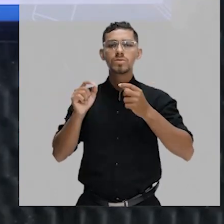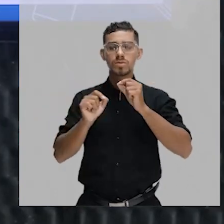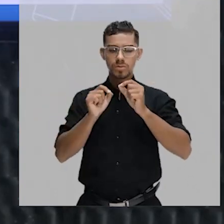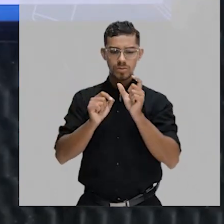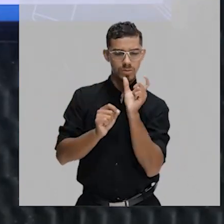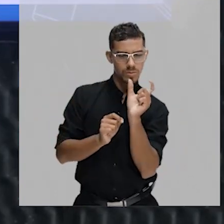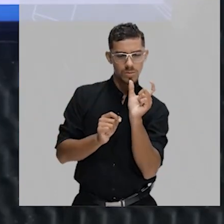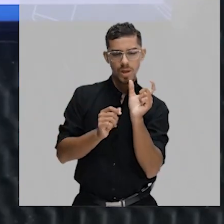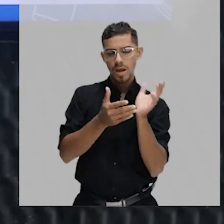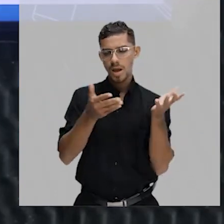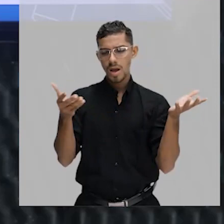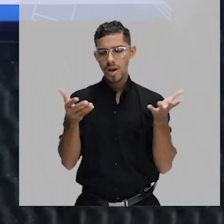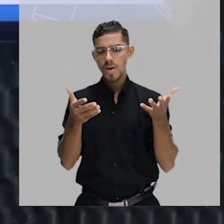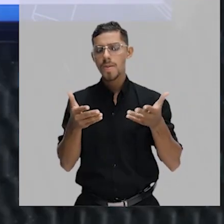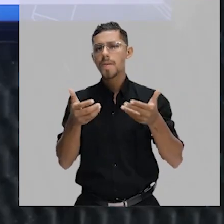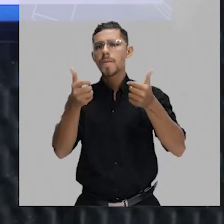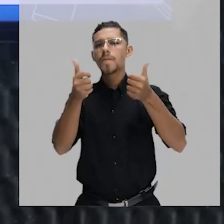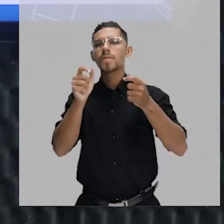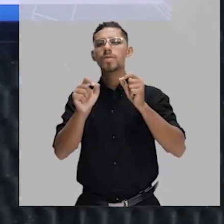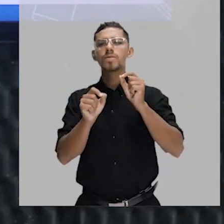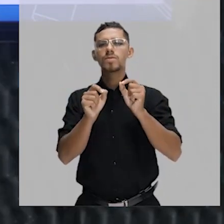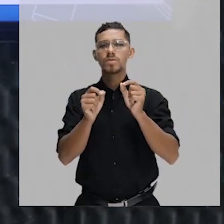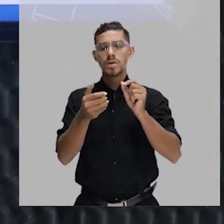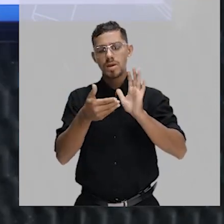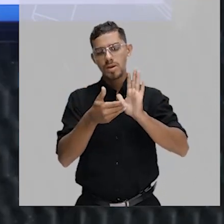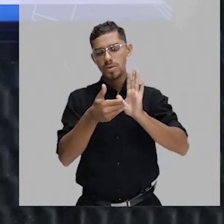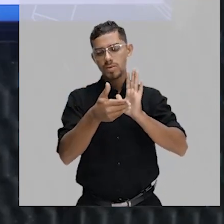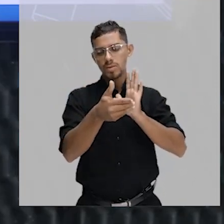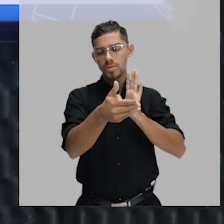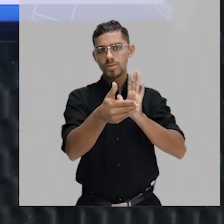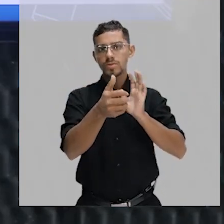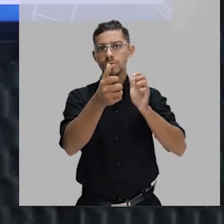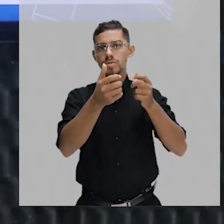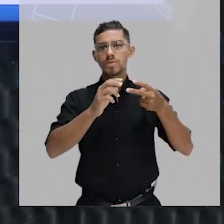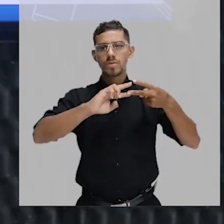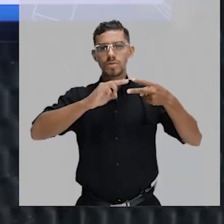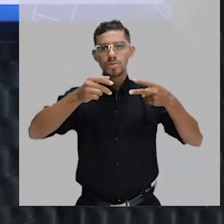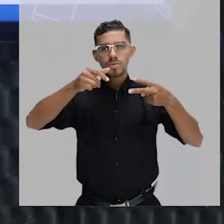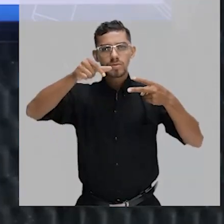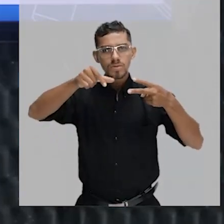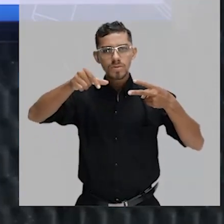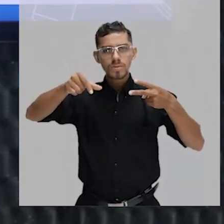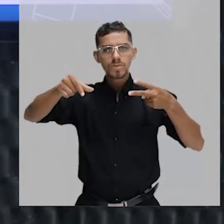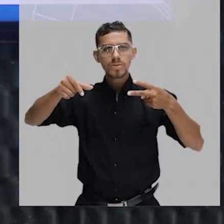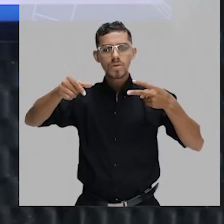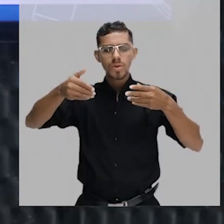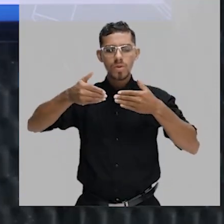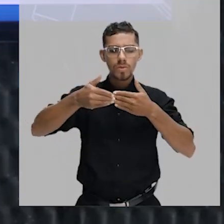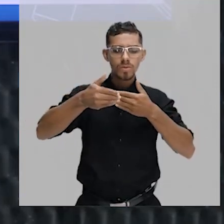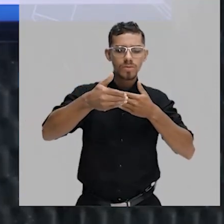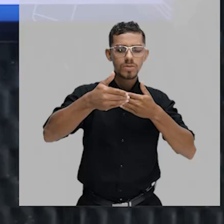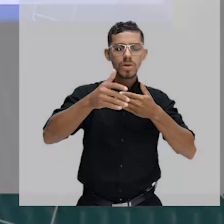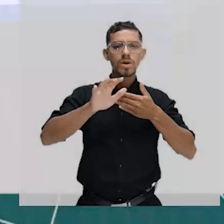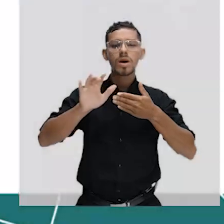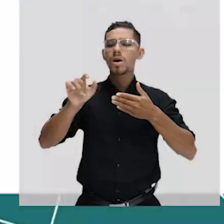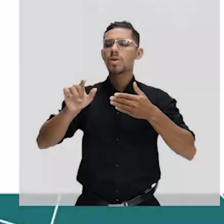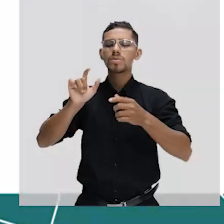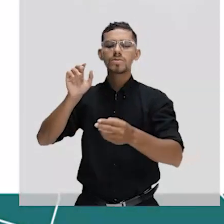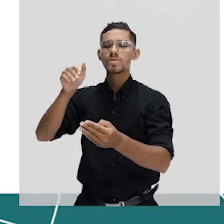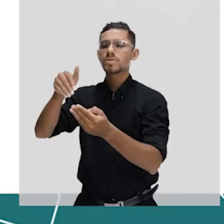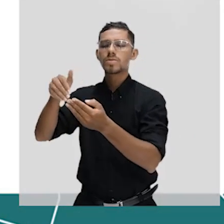trazer melhor para vocês onde é que começa e onde é que termina o gene. A gente vai falar sobre os limites de um gene.